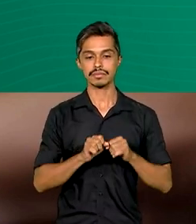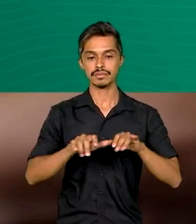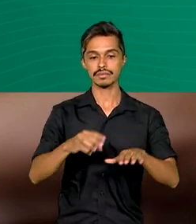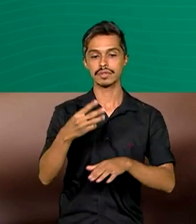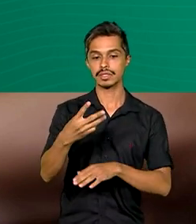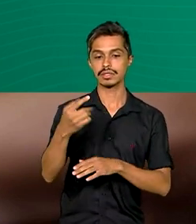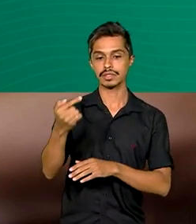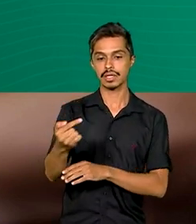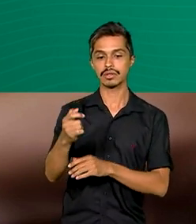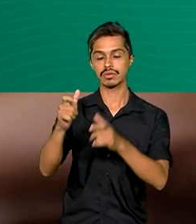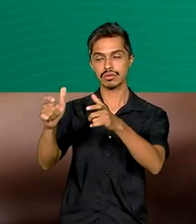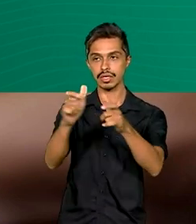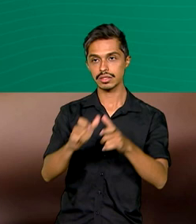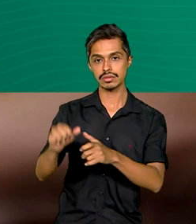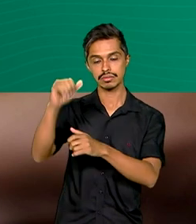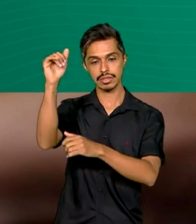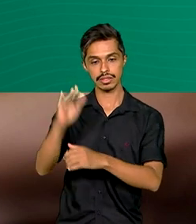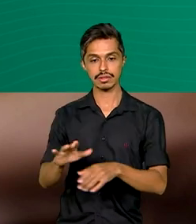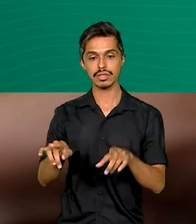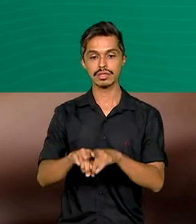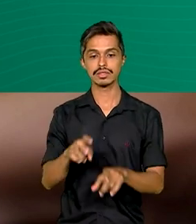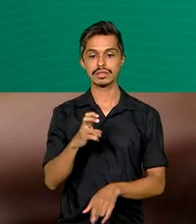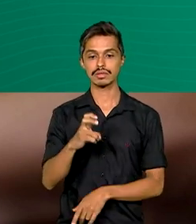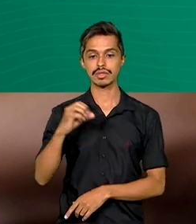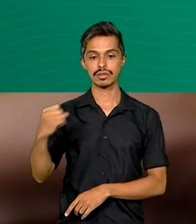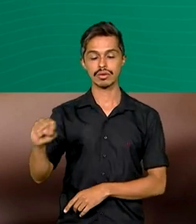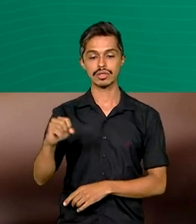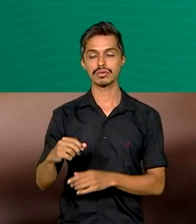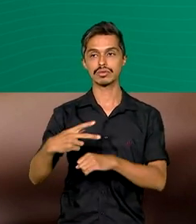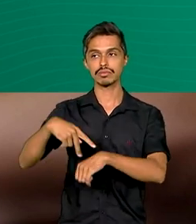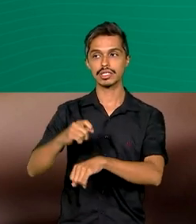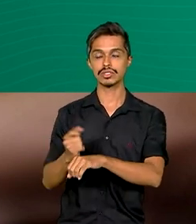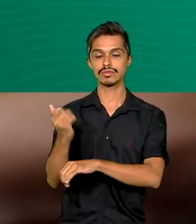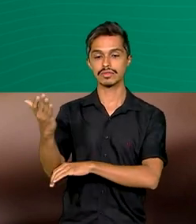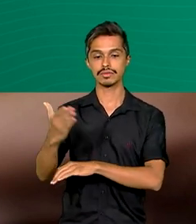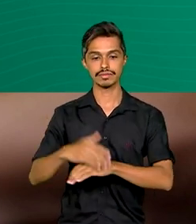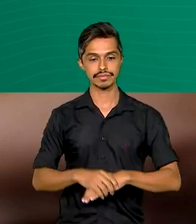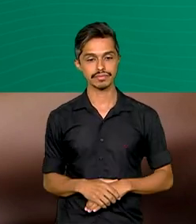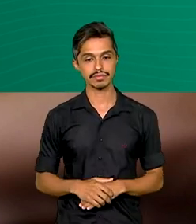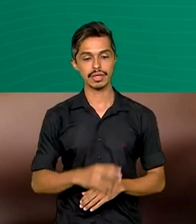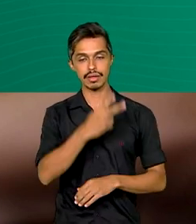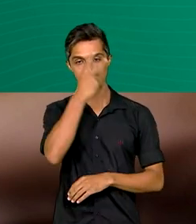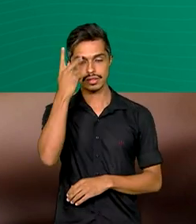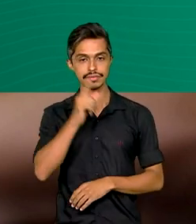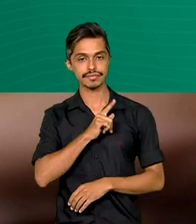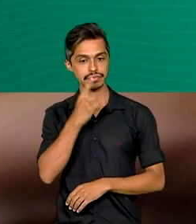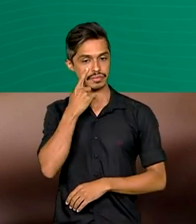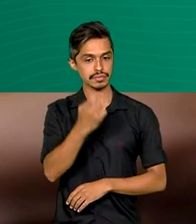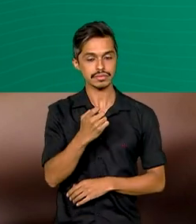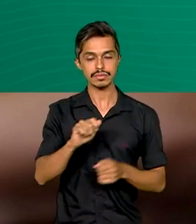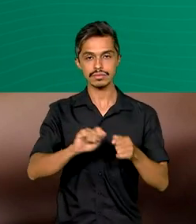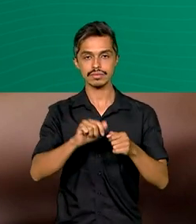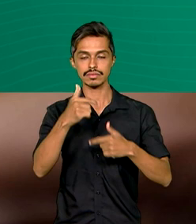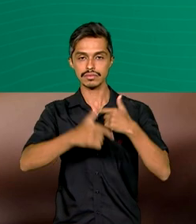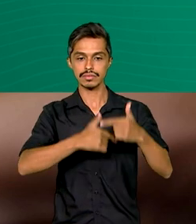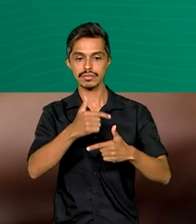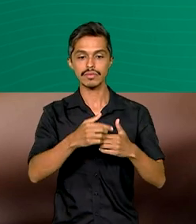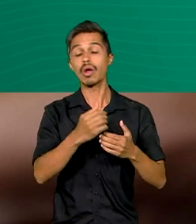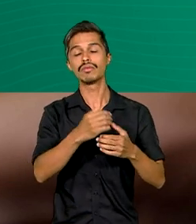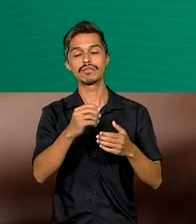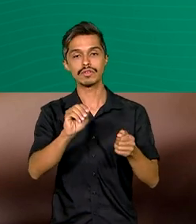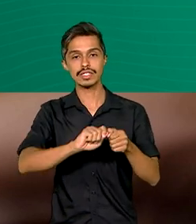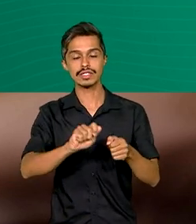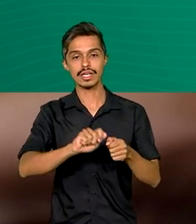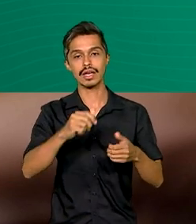localidades no Brasil e 58 no exterior. Os interessados em fazer o exame podem se